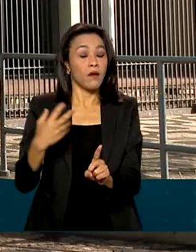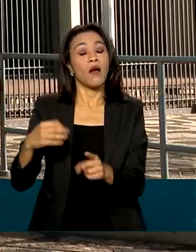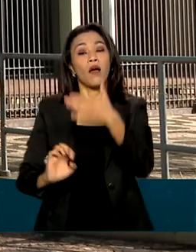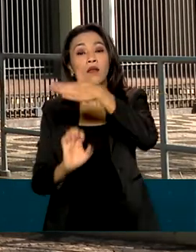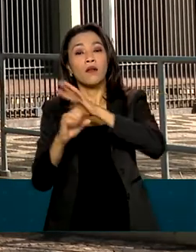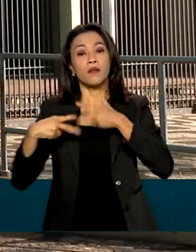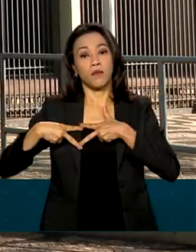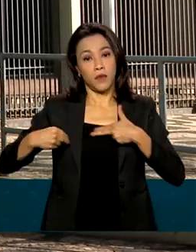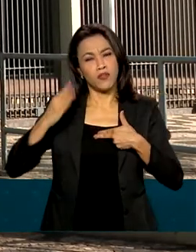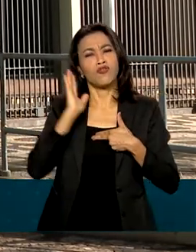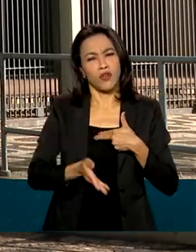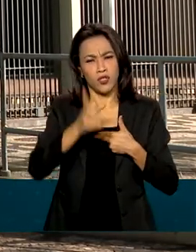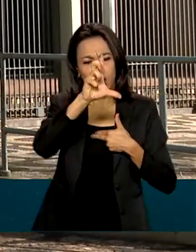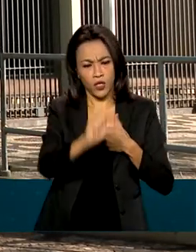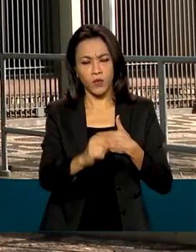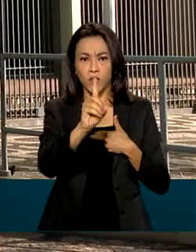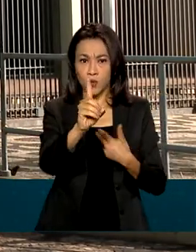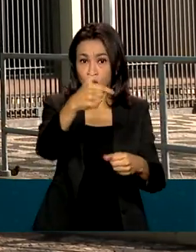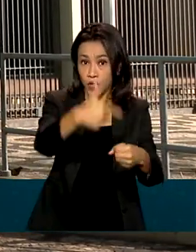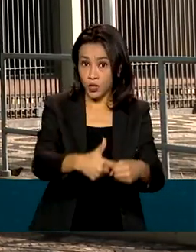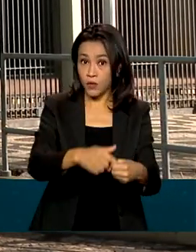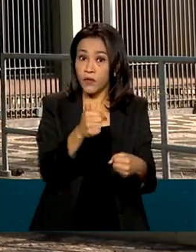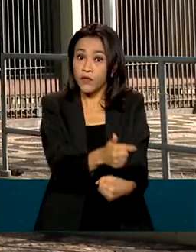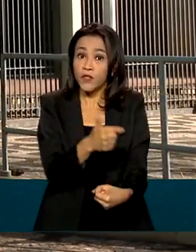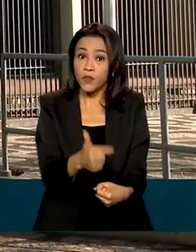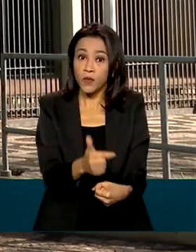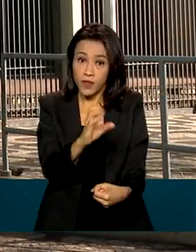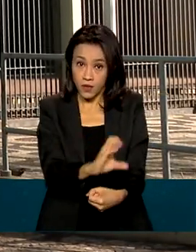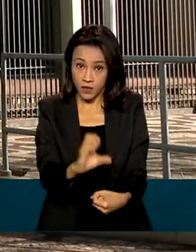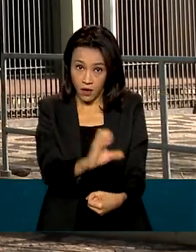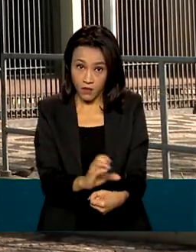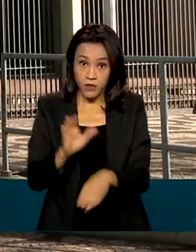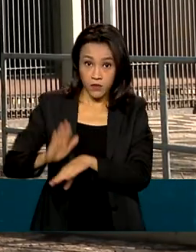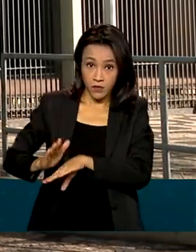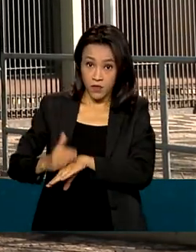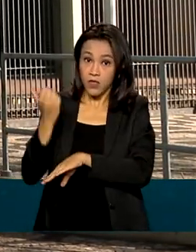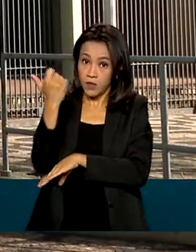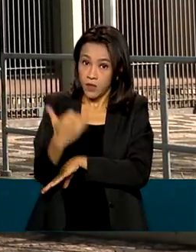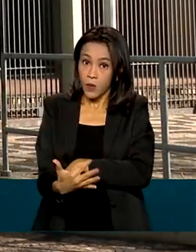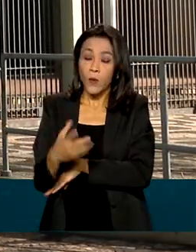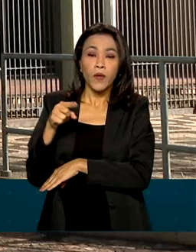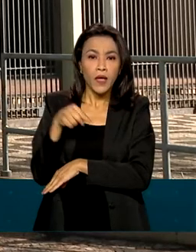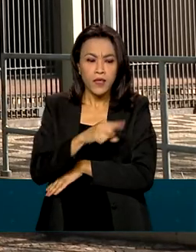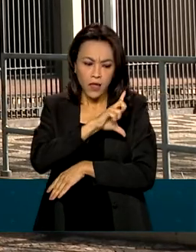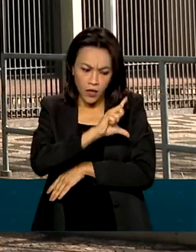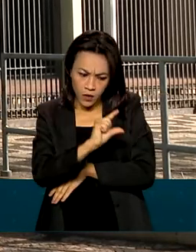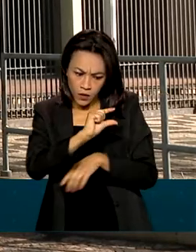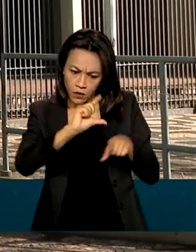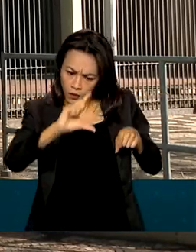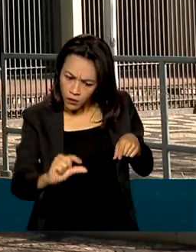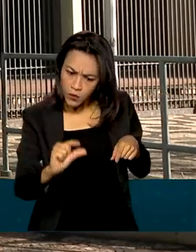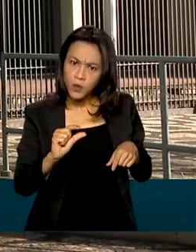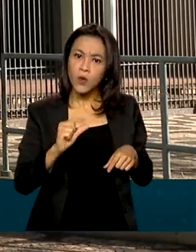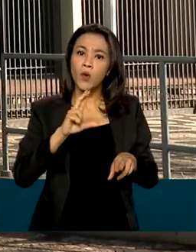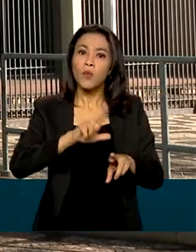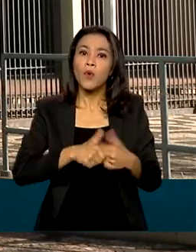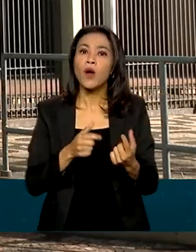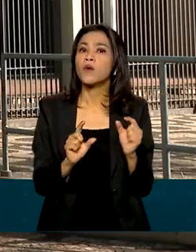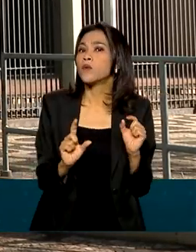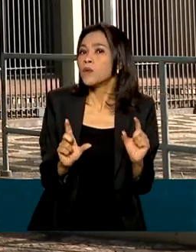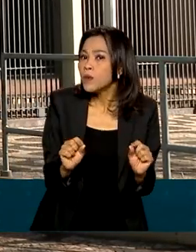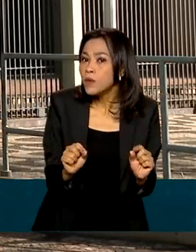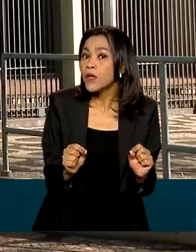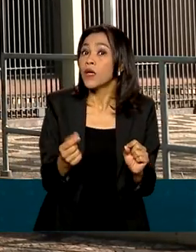tinha reduzido o diesel em 0,22 centavos. De acordo com a companhia, essas reduções foram possíveis devido à desvalorização